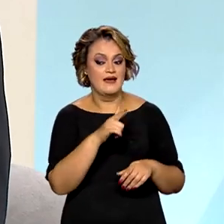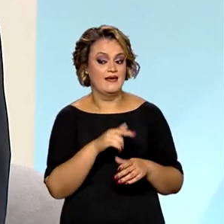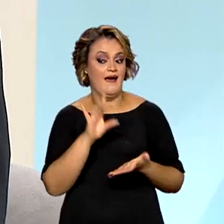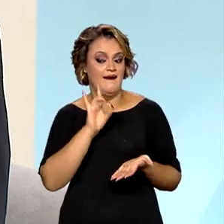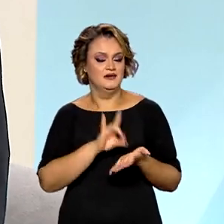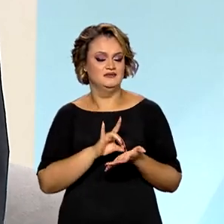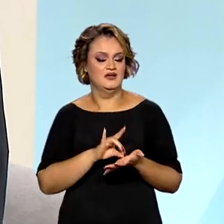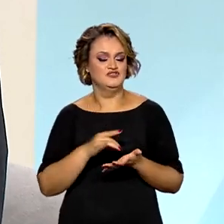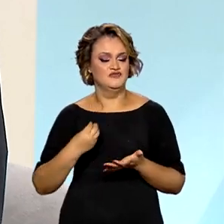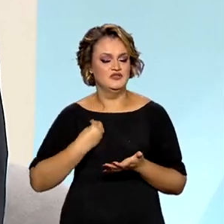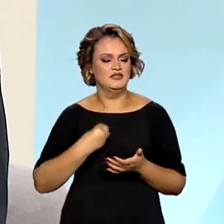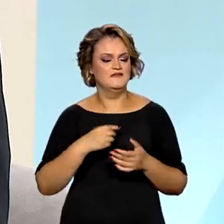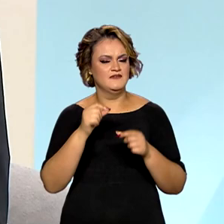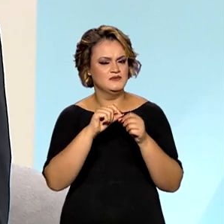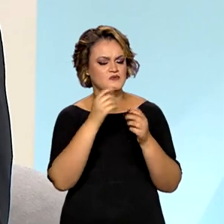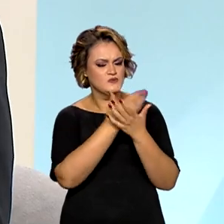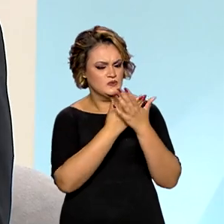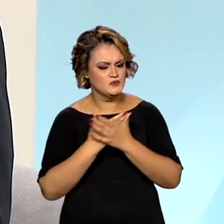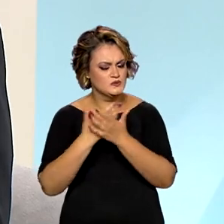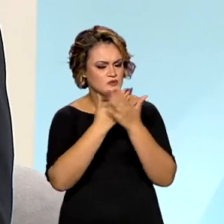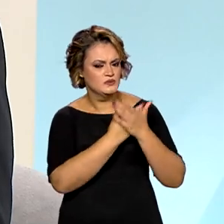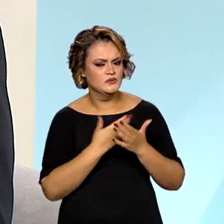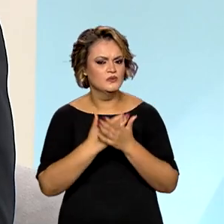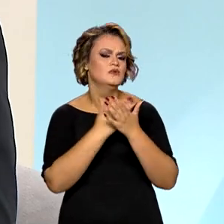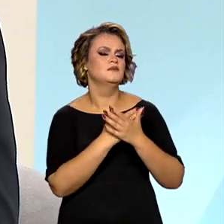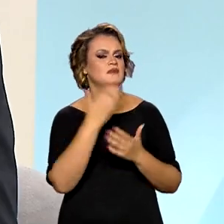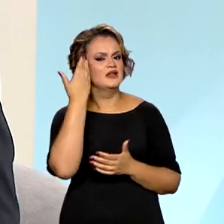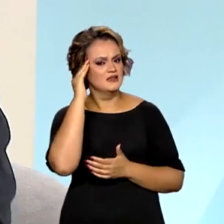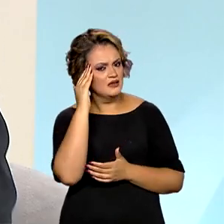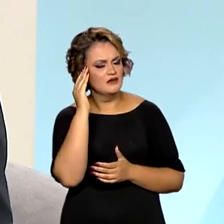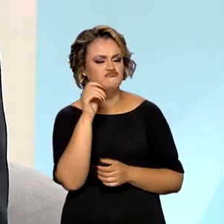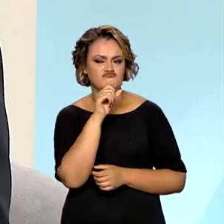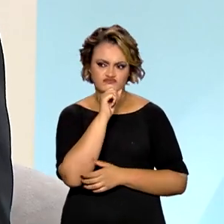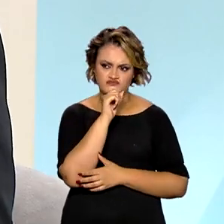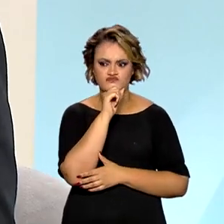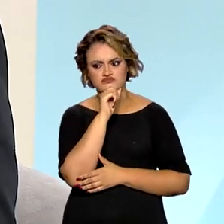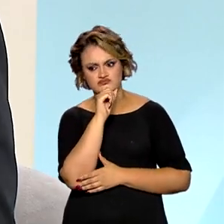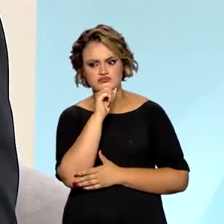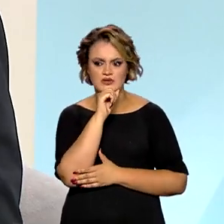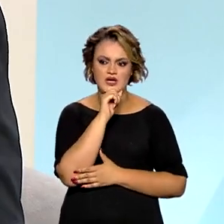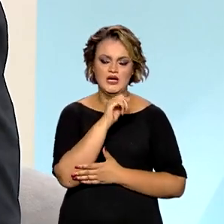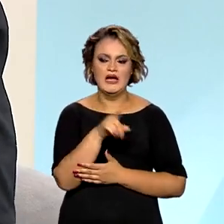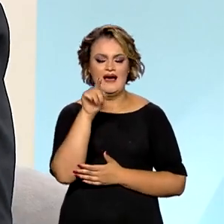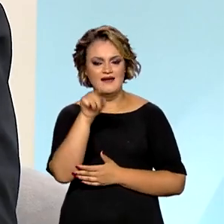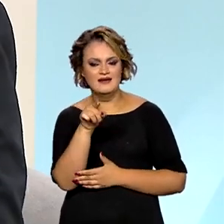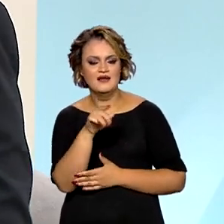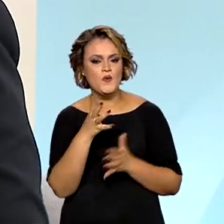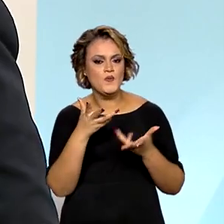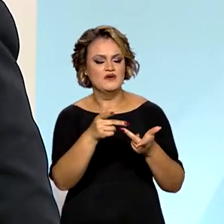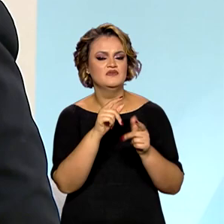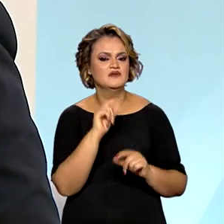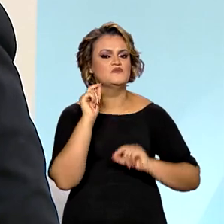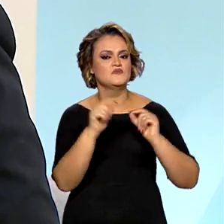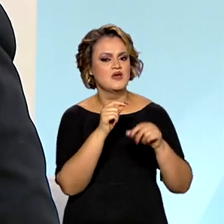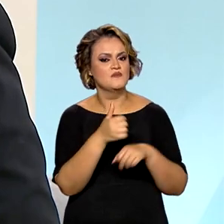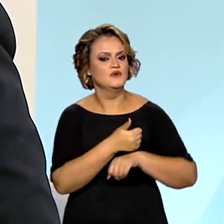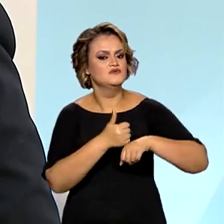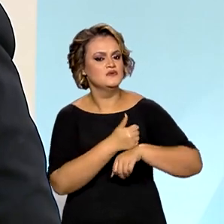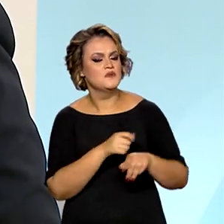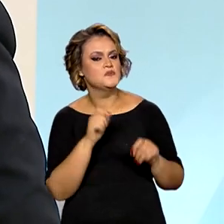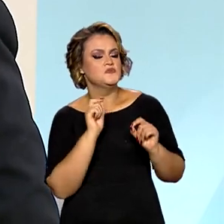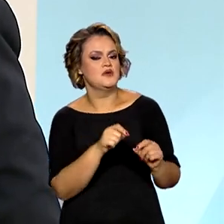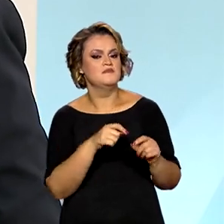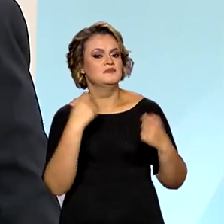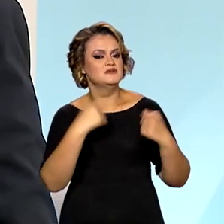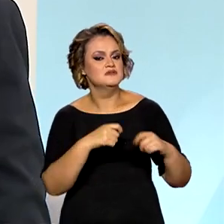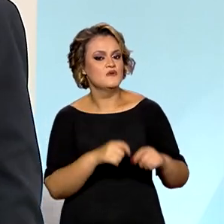local é feito um estudo sobre o arranjo produtivo para entender, nesse estado, quais são as qualificações profissionais que são mais